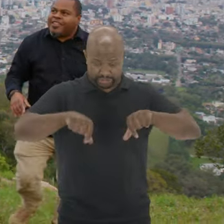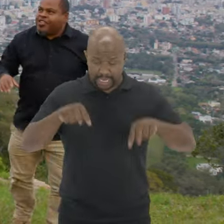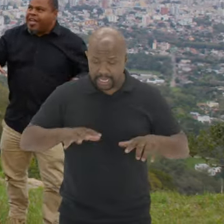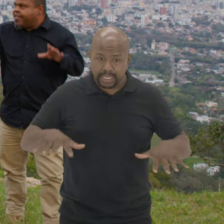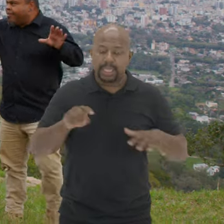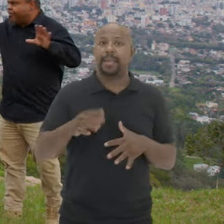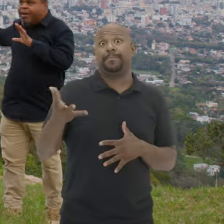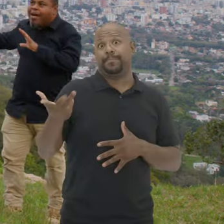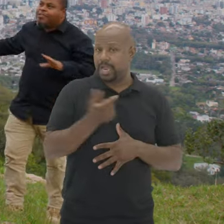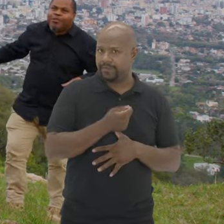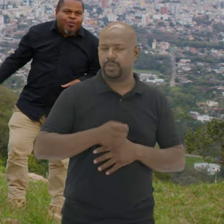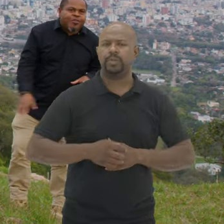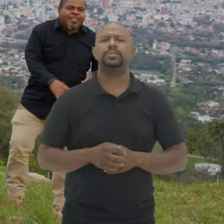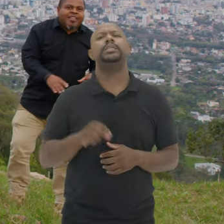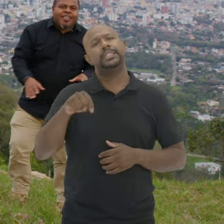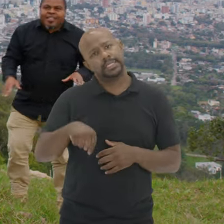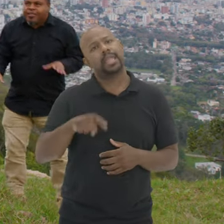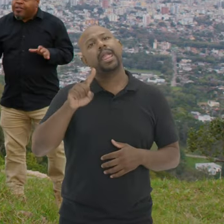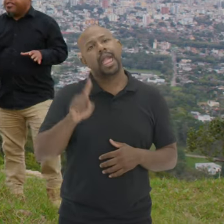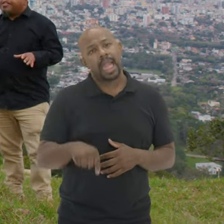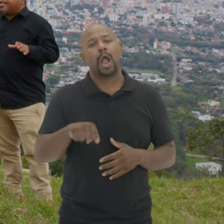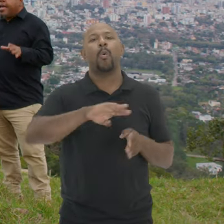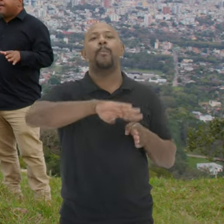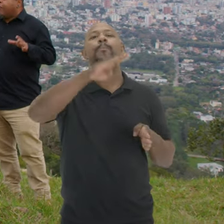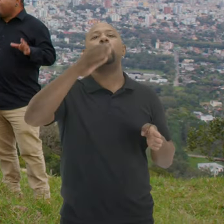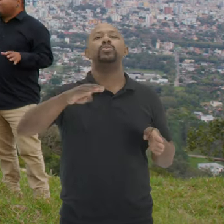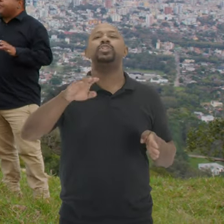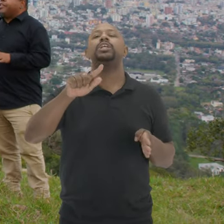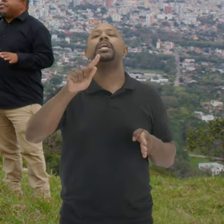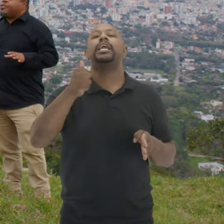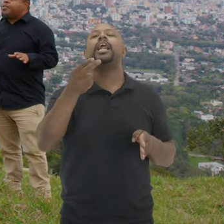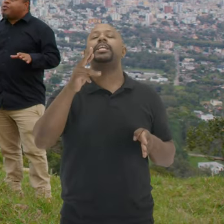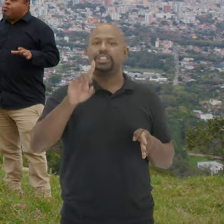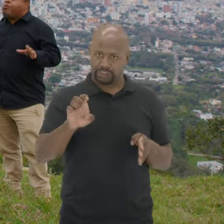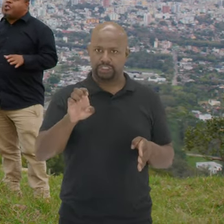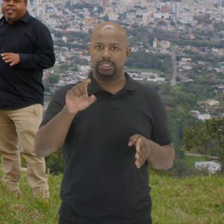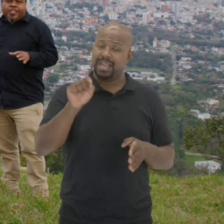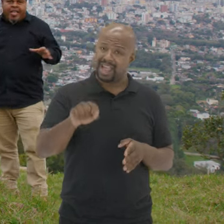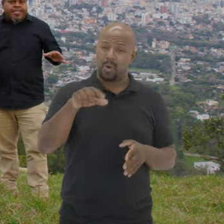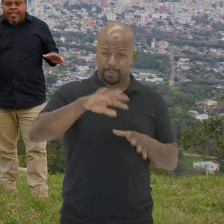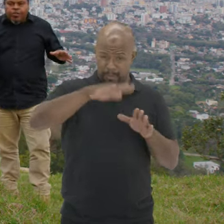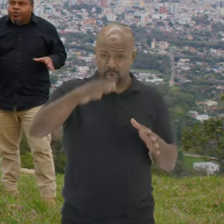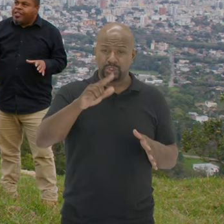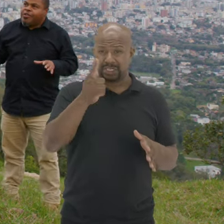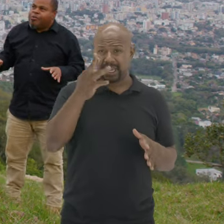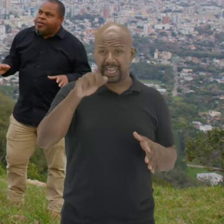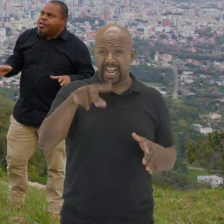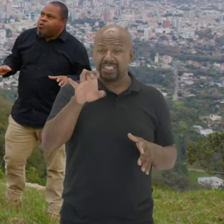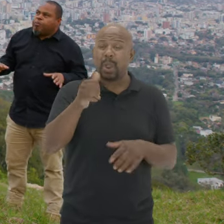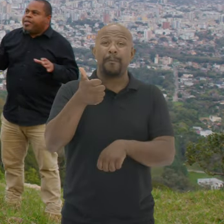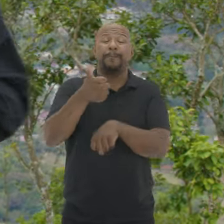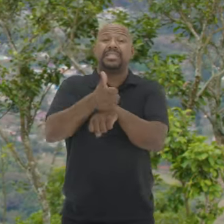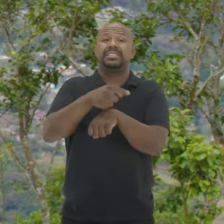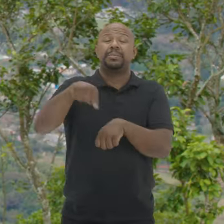Que a gente está aqui É maravilhoso Isso aqui É o Monte Grande O Monte Grande É sem dúvida nenhuma